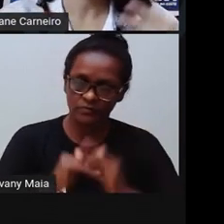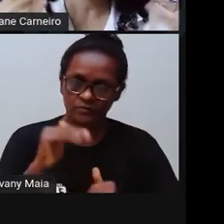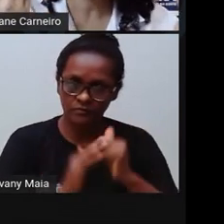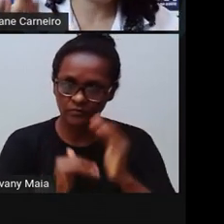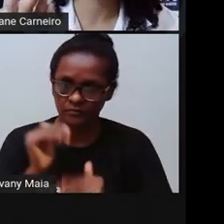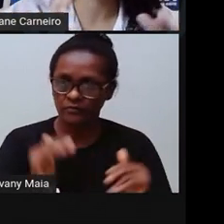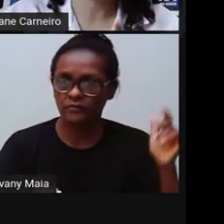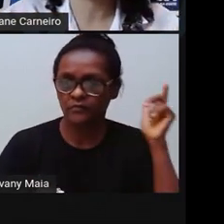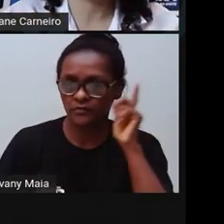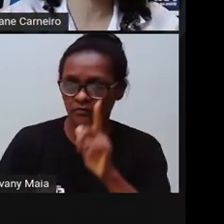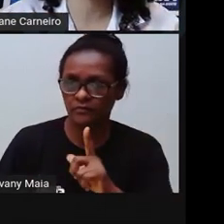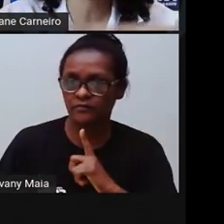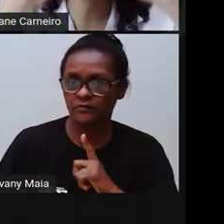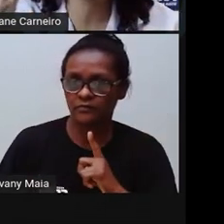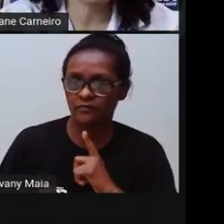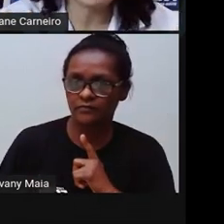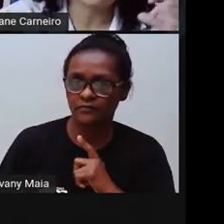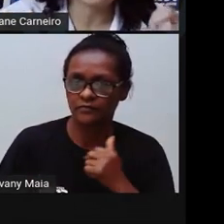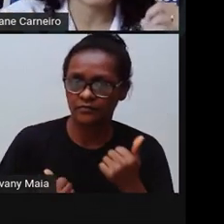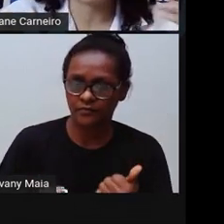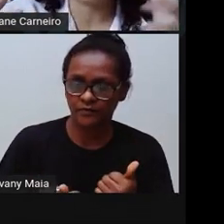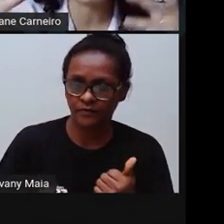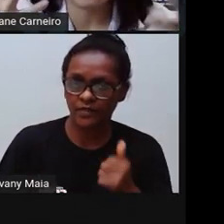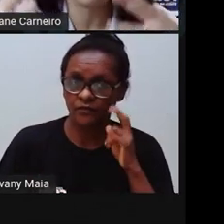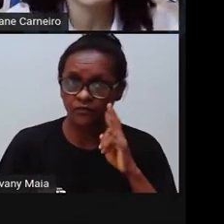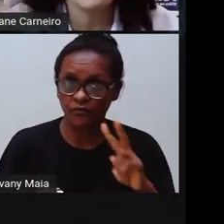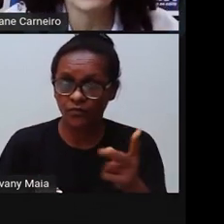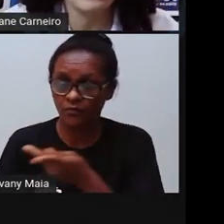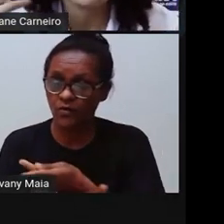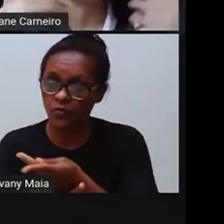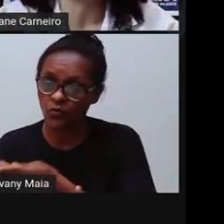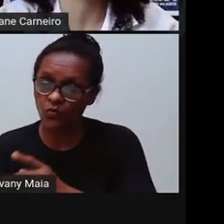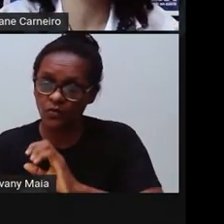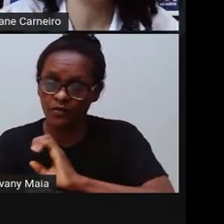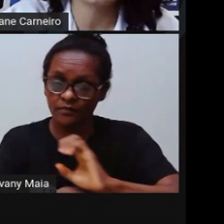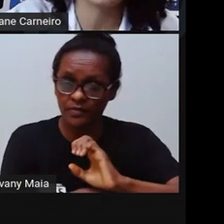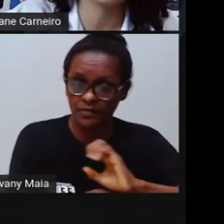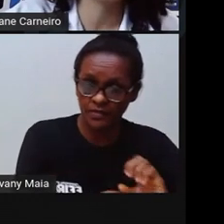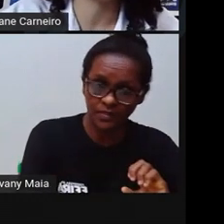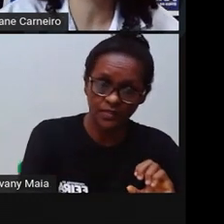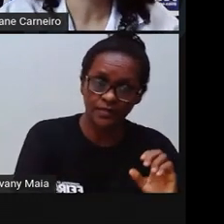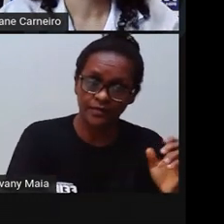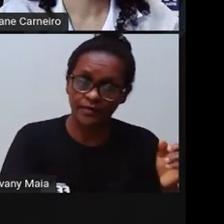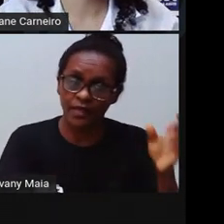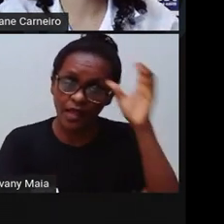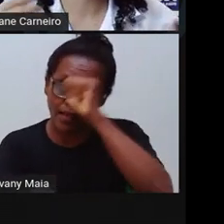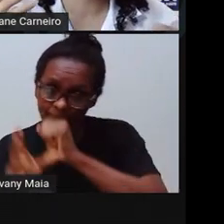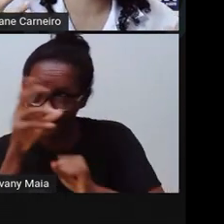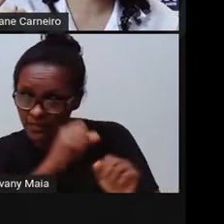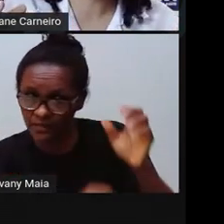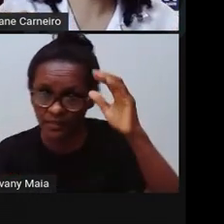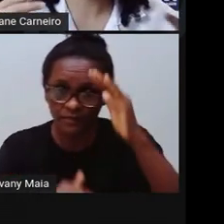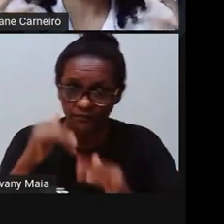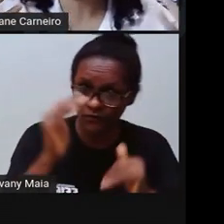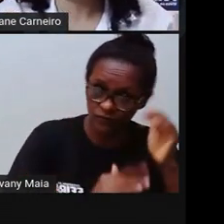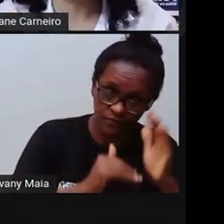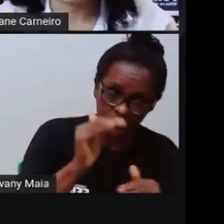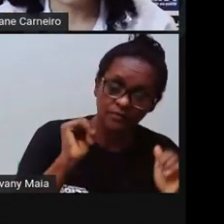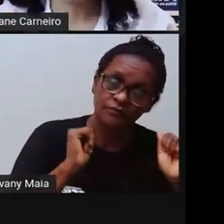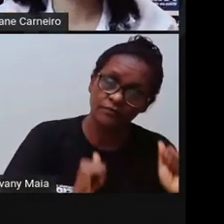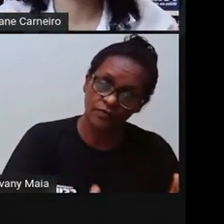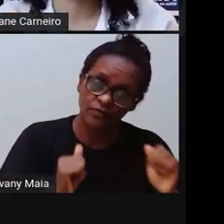a se candidatar a uma vaga para você aprender alguma profissão, né? Então, você pode